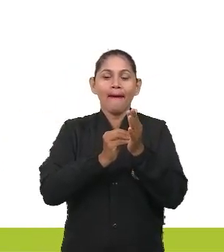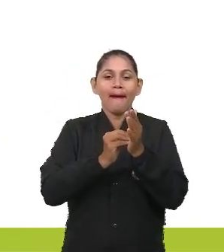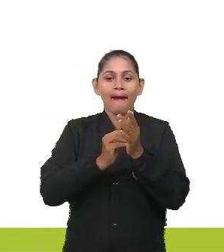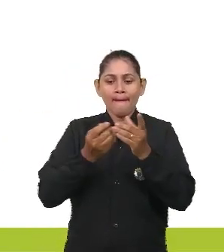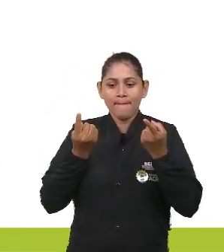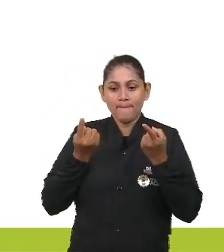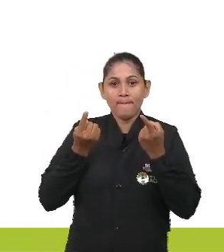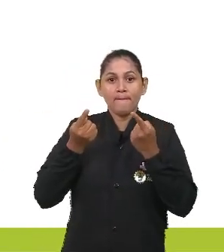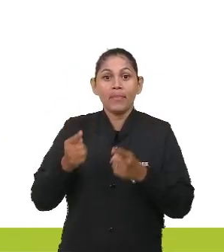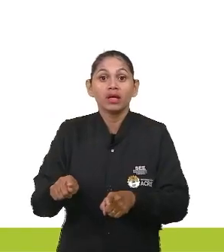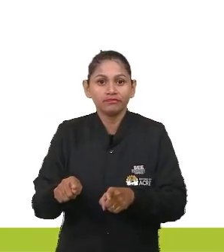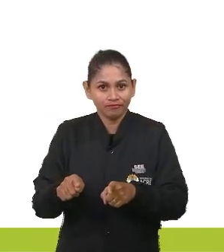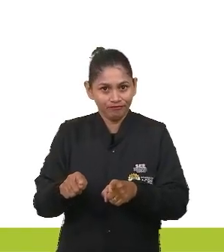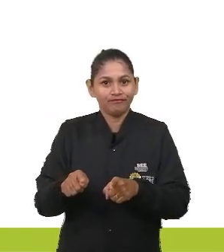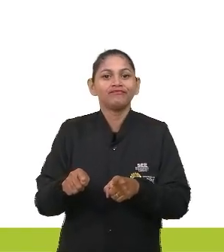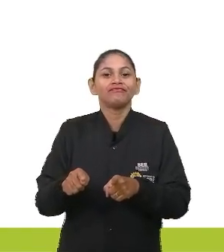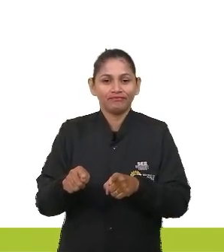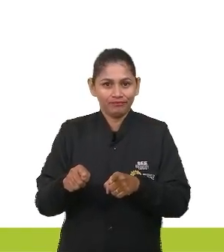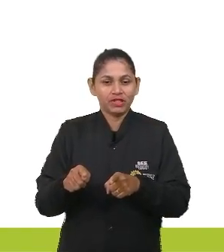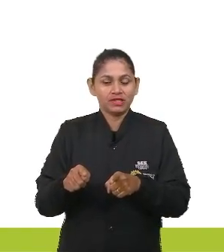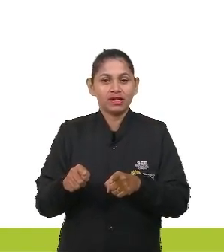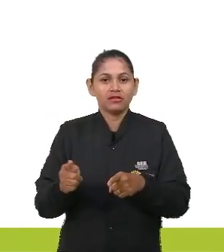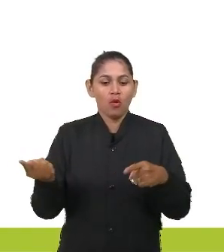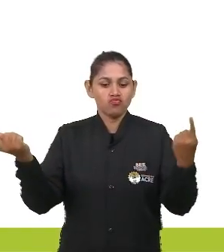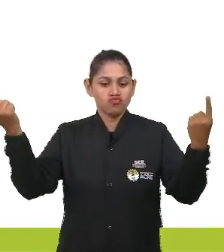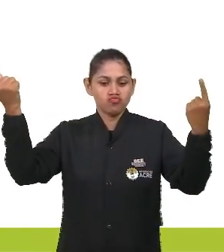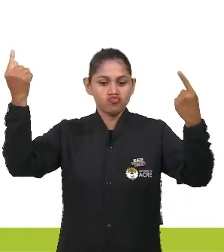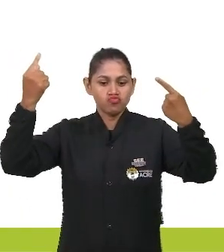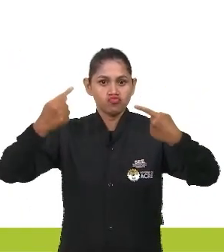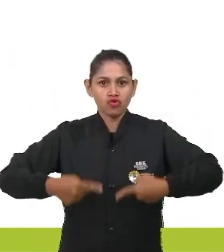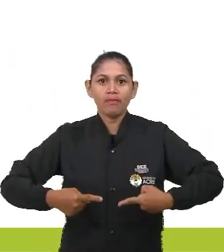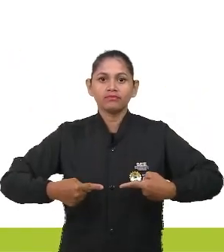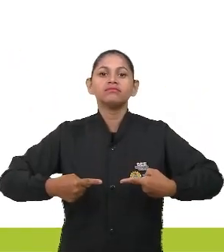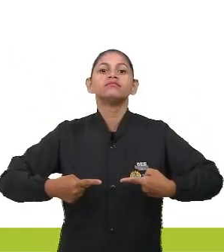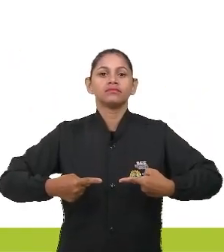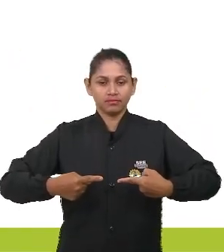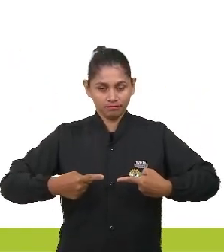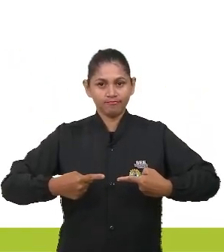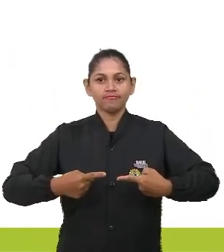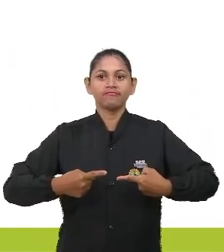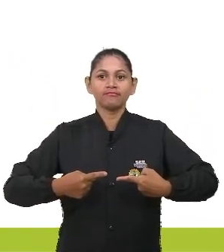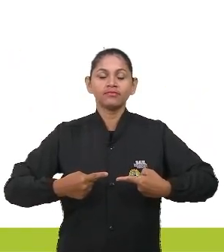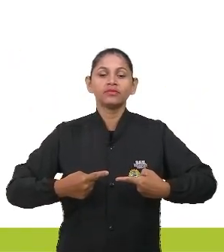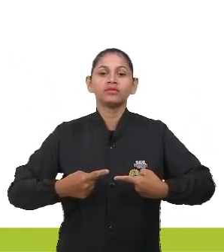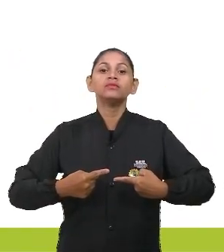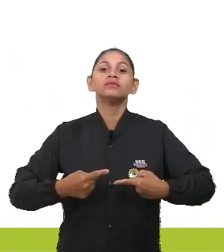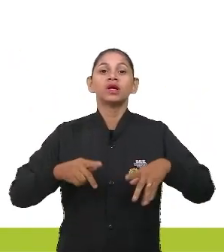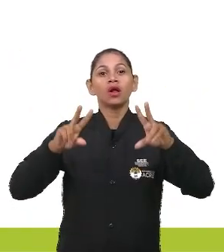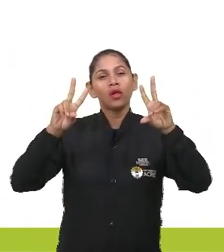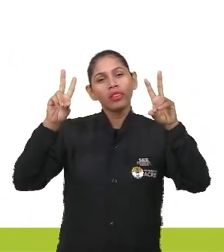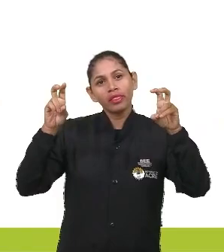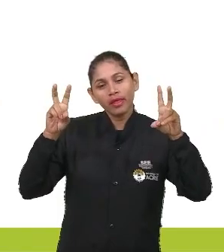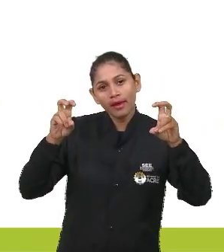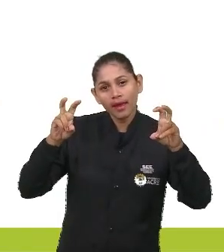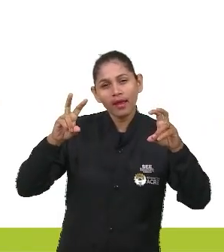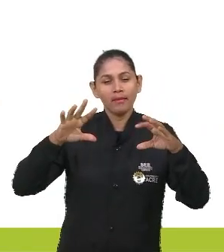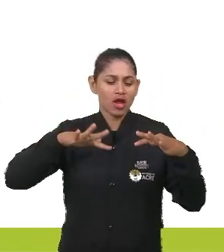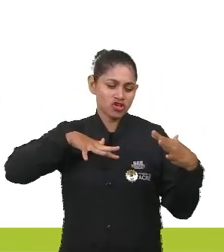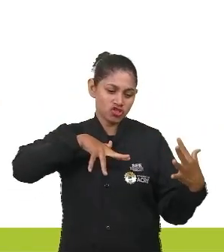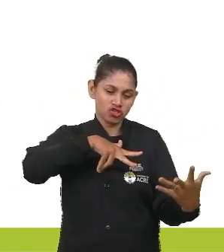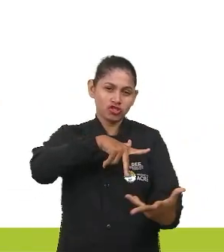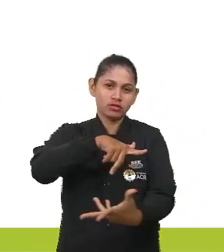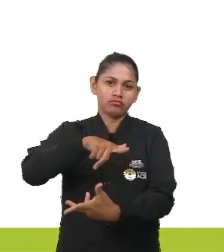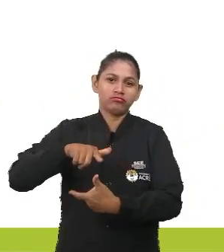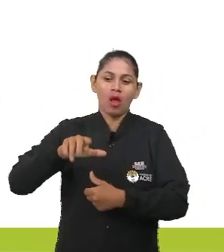uma noção de que o tema, ele é um problema. Lembrando, assunto é algo geral, assunto,